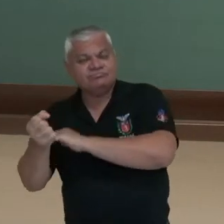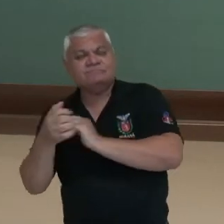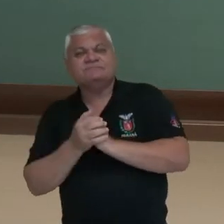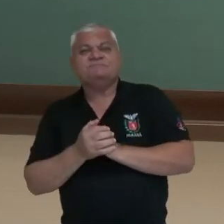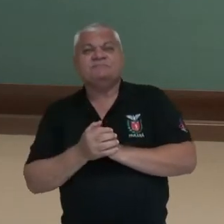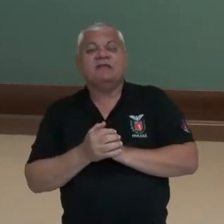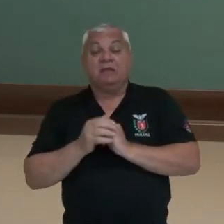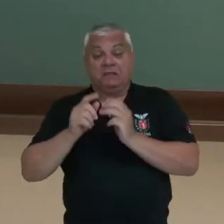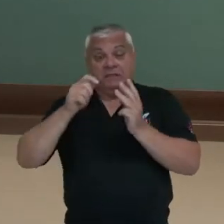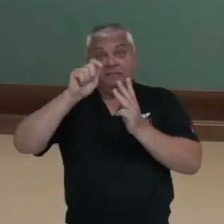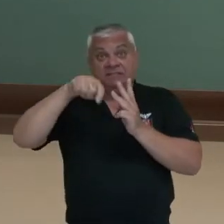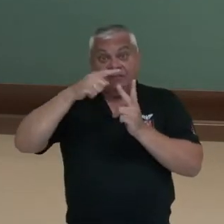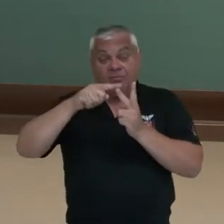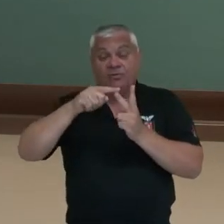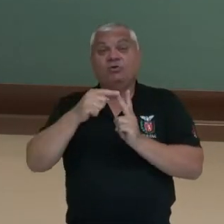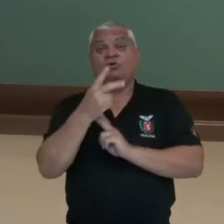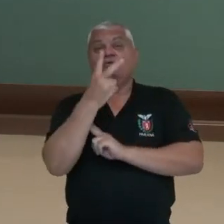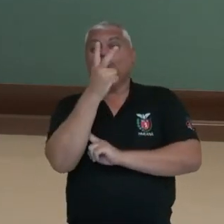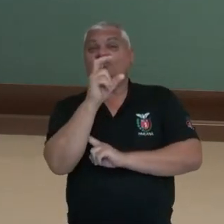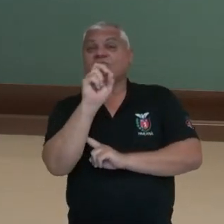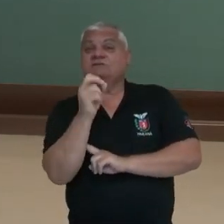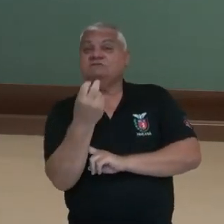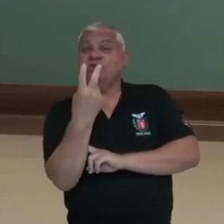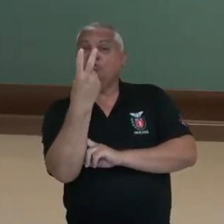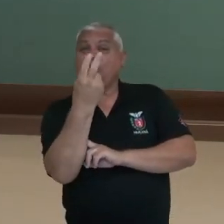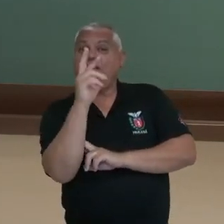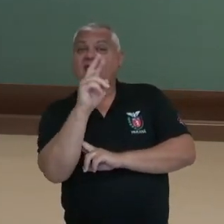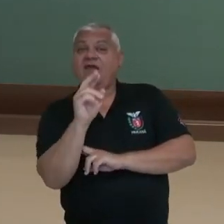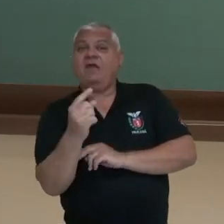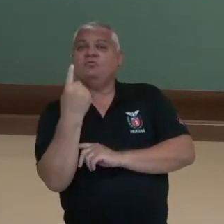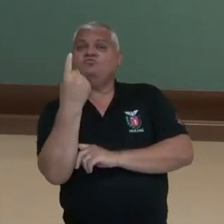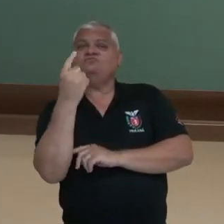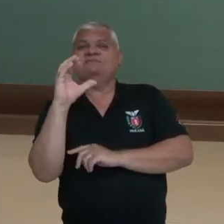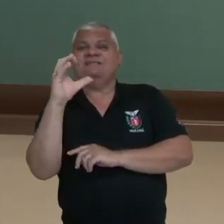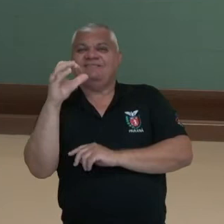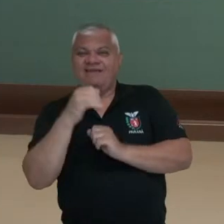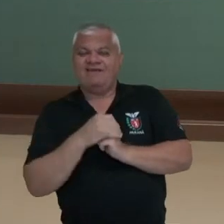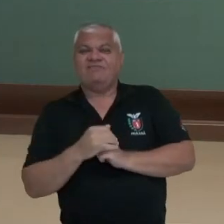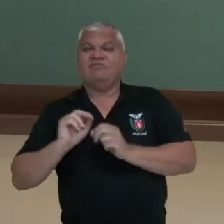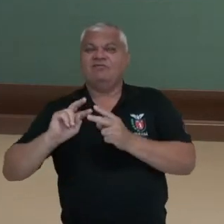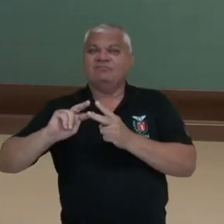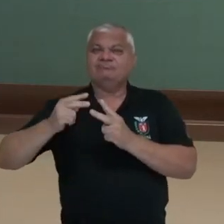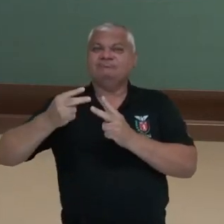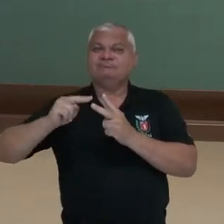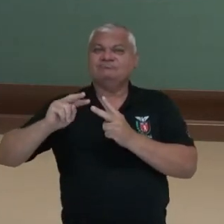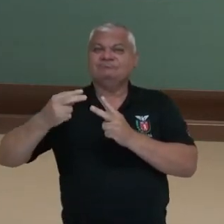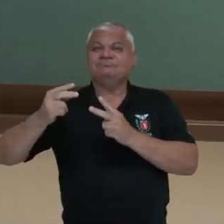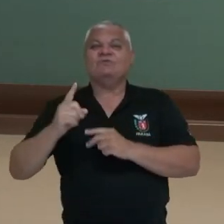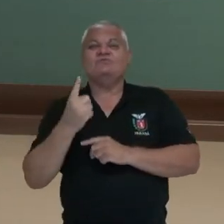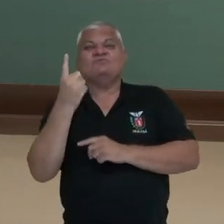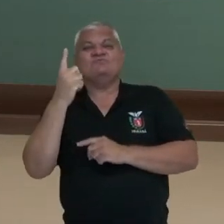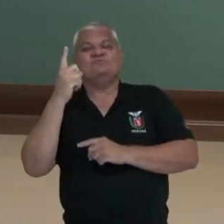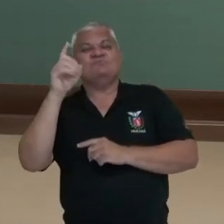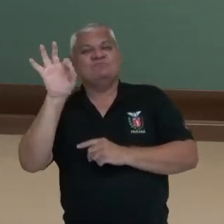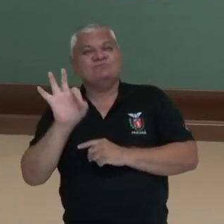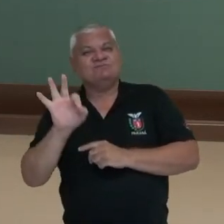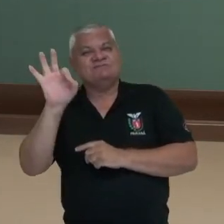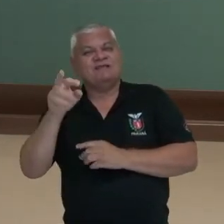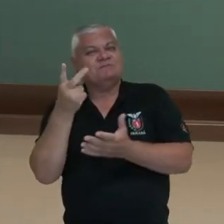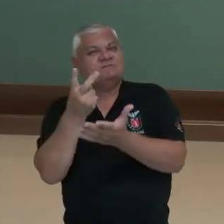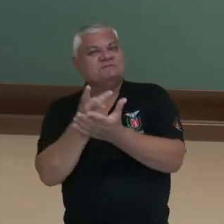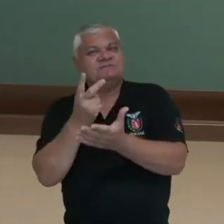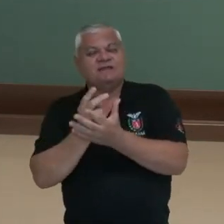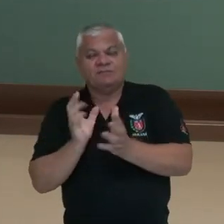ela vai ter 202 reais e 1 centavos que vai acrescer 1% dando 204